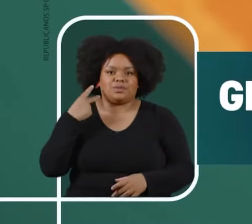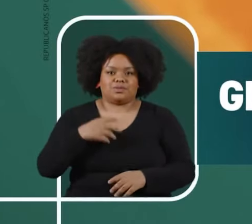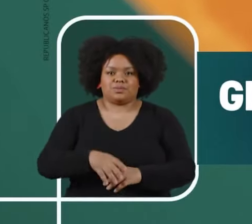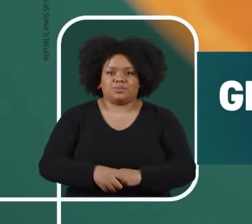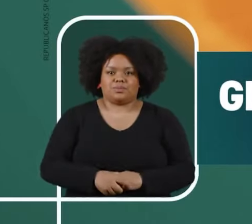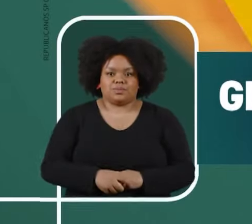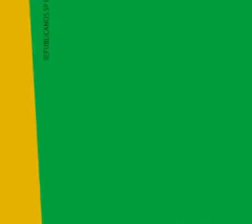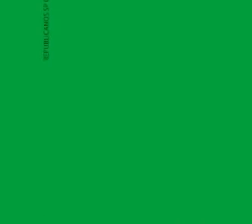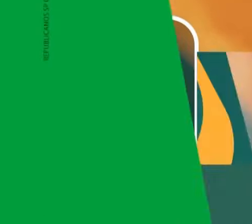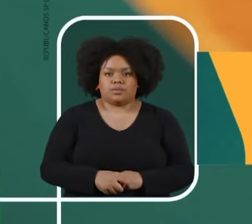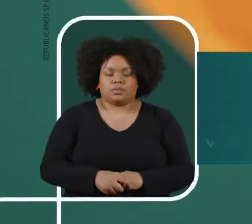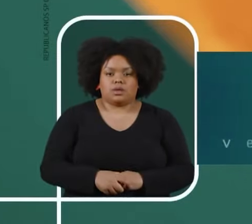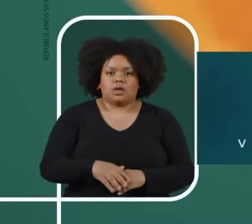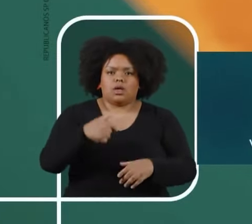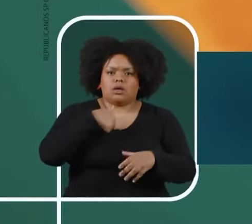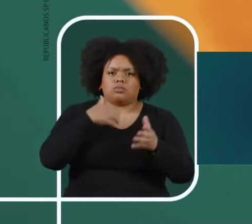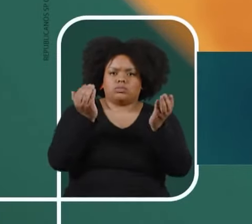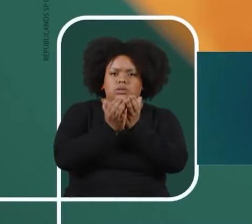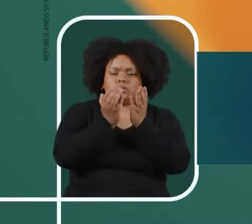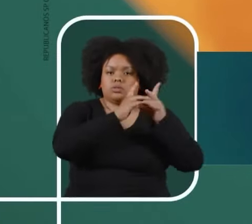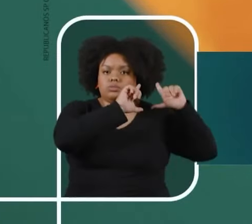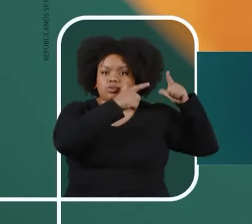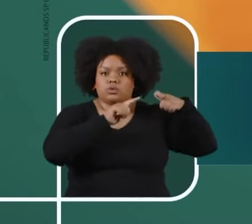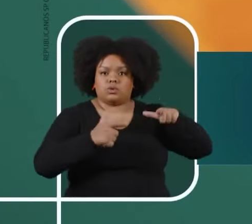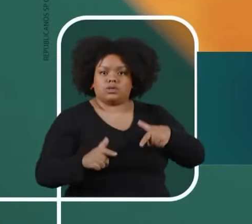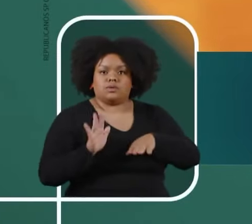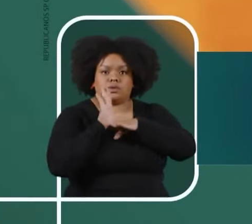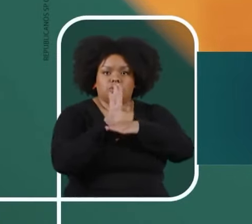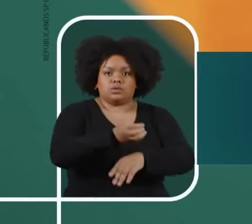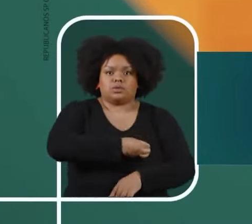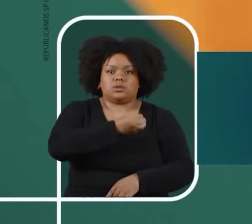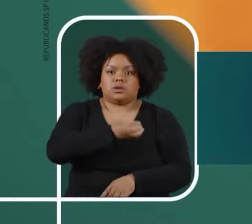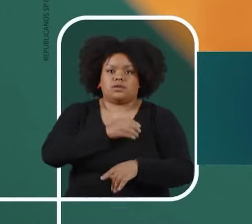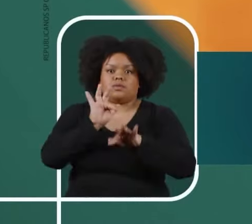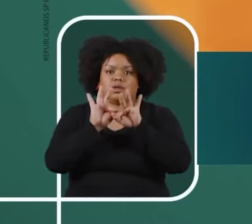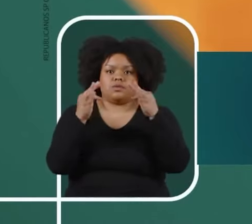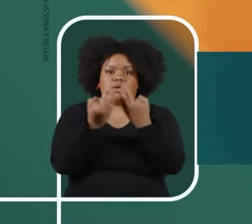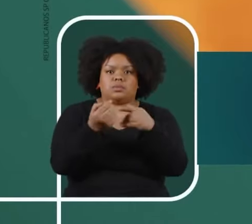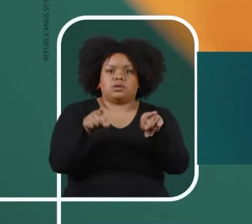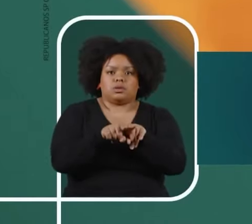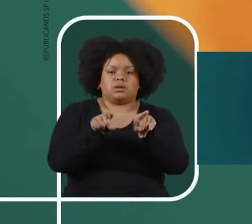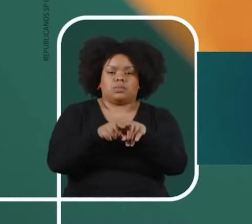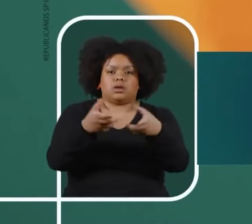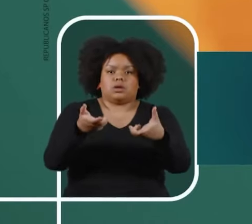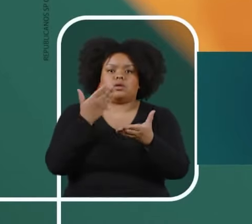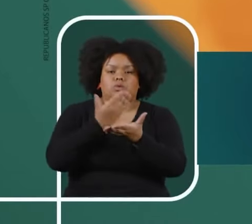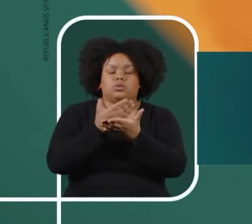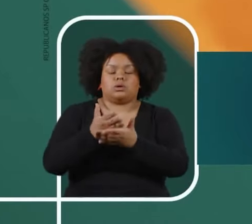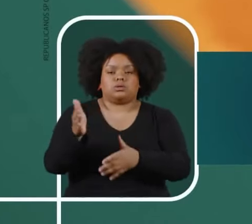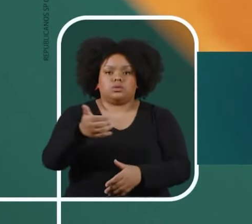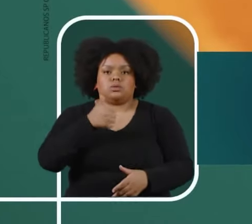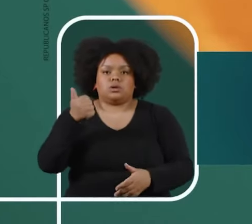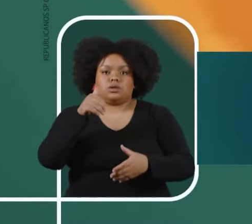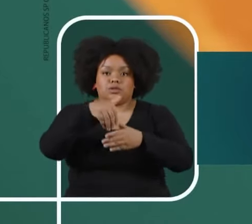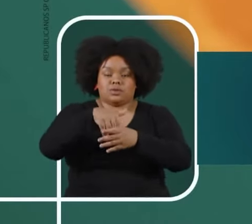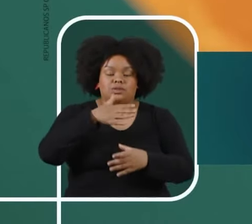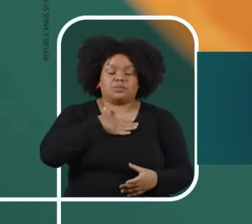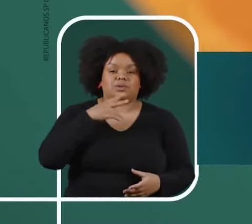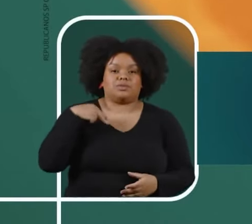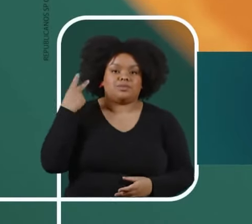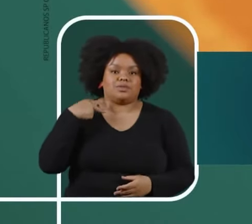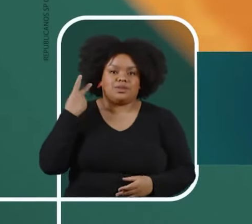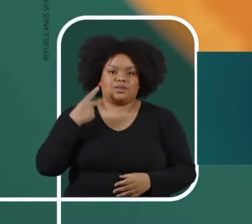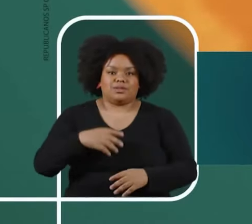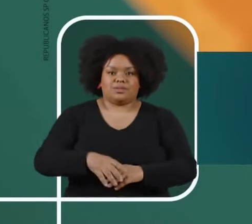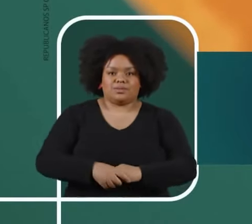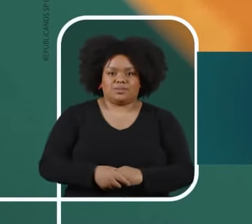-555. A P. Willi, cristão, conservador, pró-vida, pró-família, luto por uma educação de qualidade em São Paulo. Vote